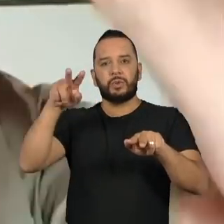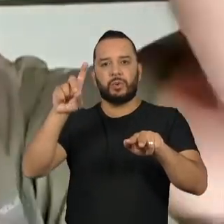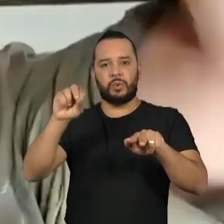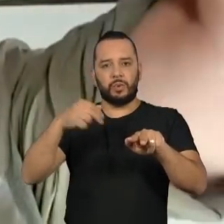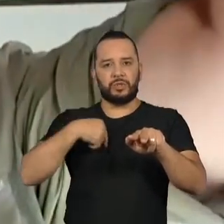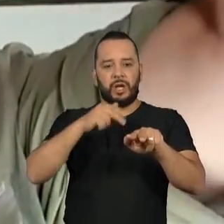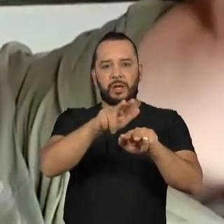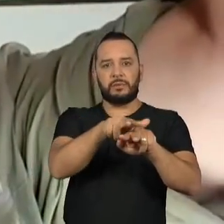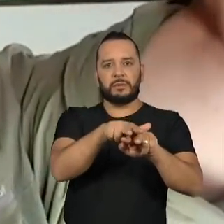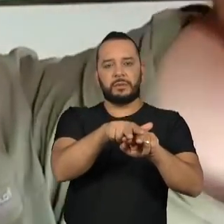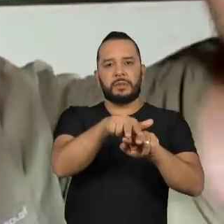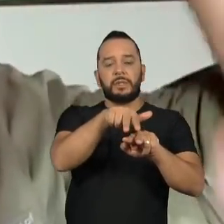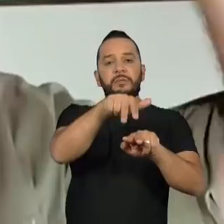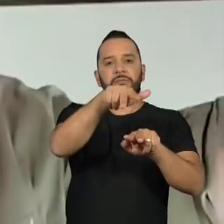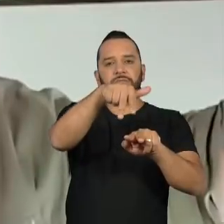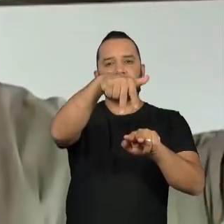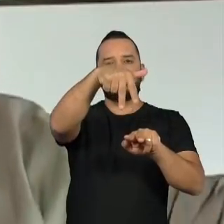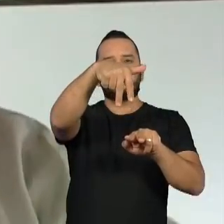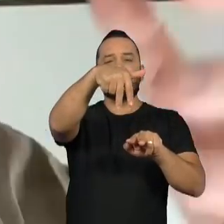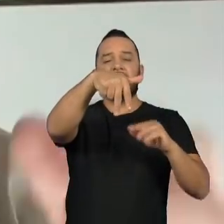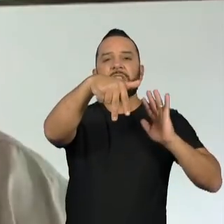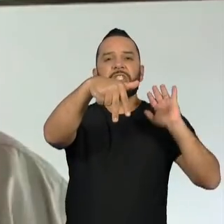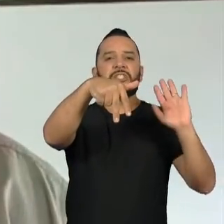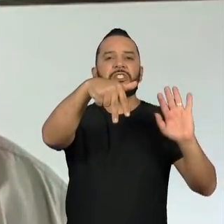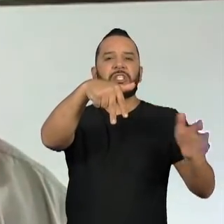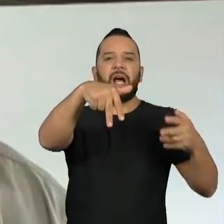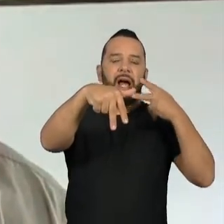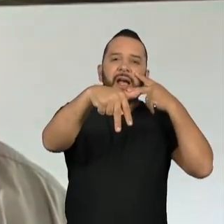vão levar a alma dele embora para a aldeia dos mortos.